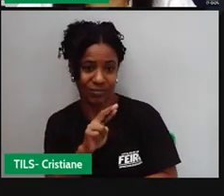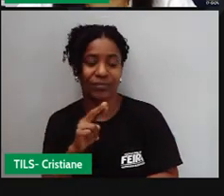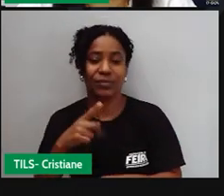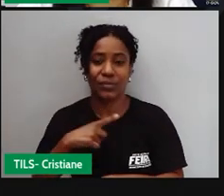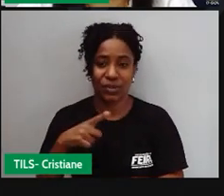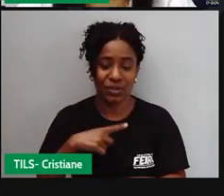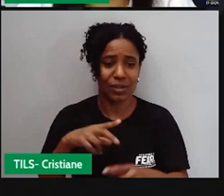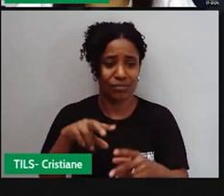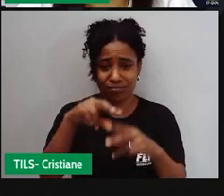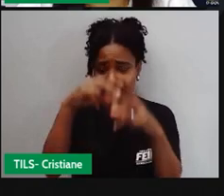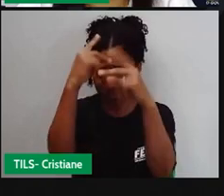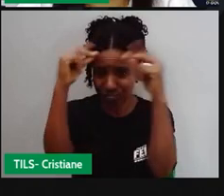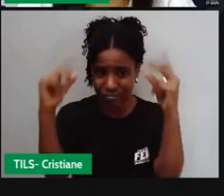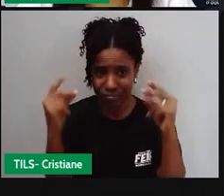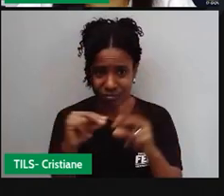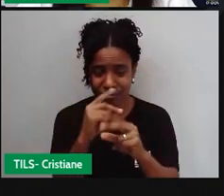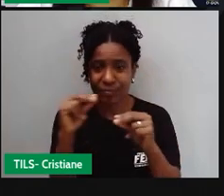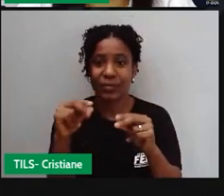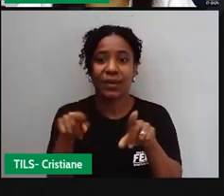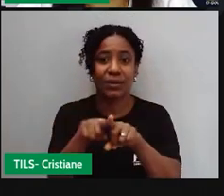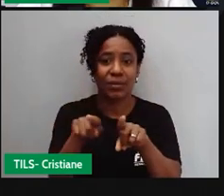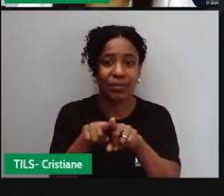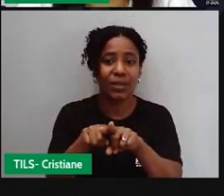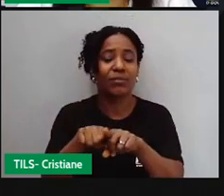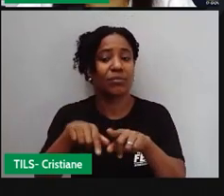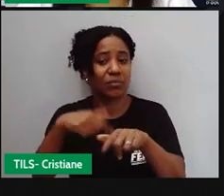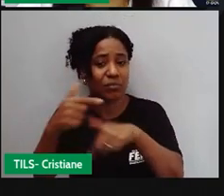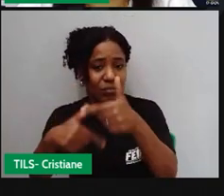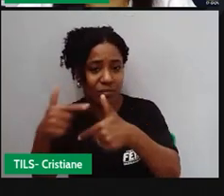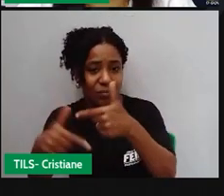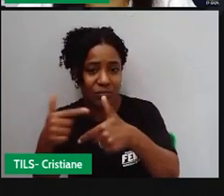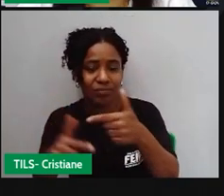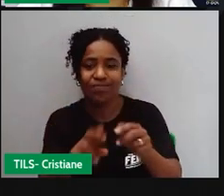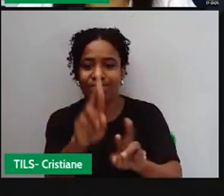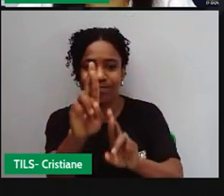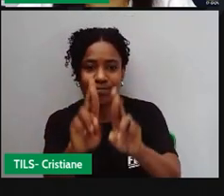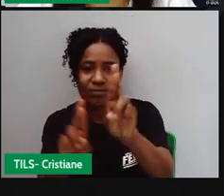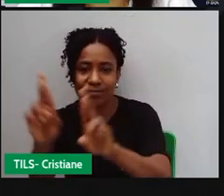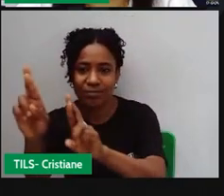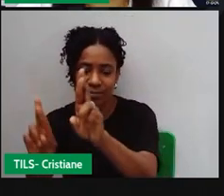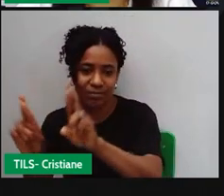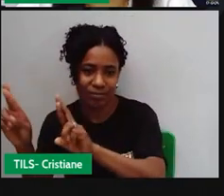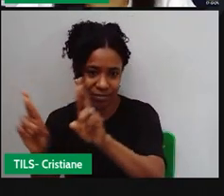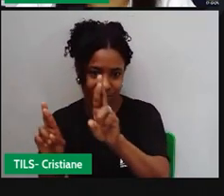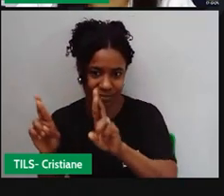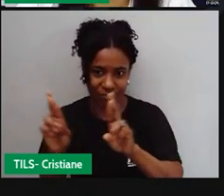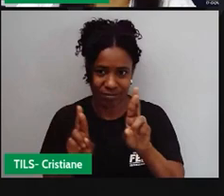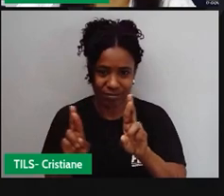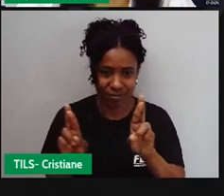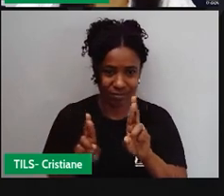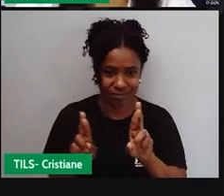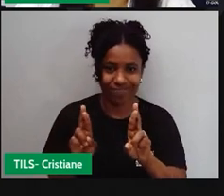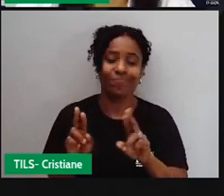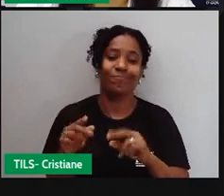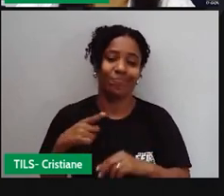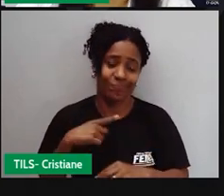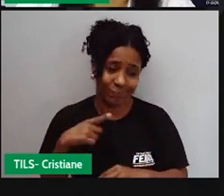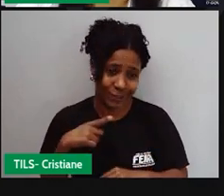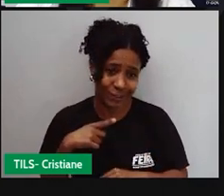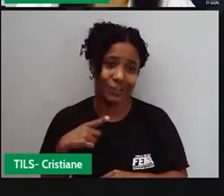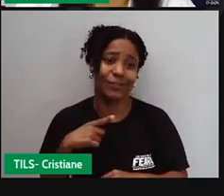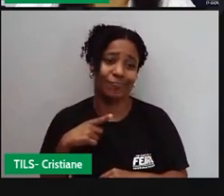E lá, até era muito comum um costume da África, a escravidão de caráter doméstico. dá para acreditar nessa